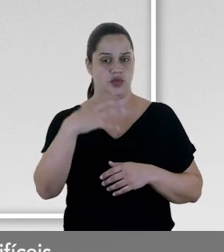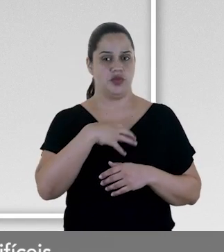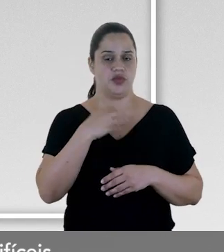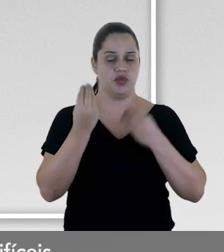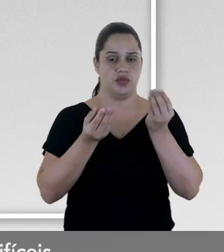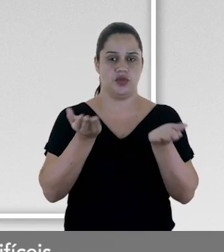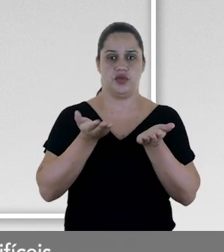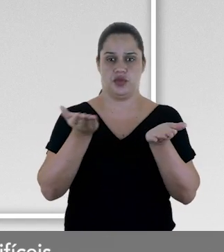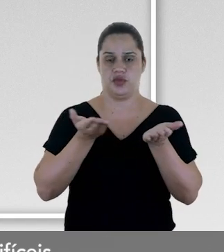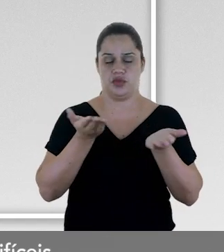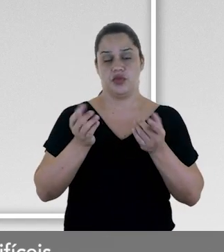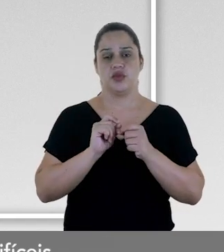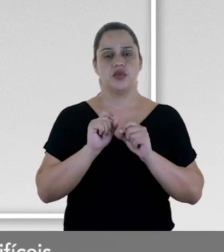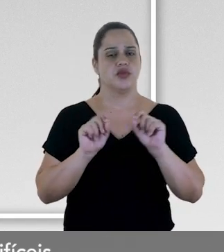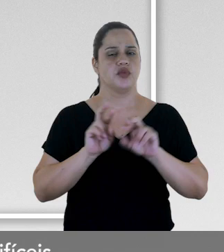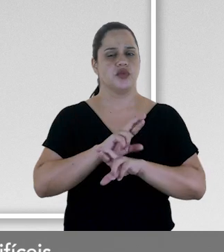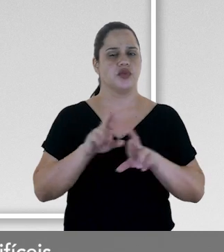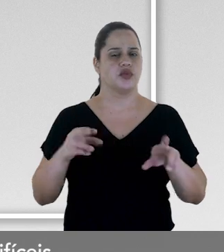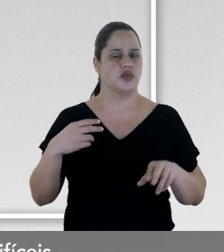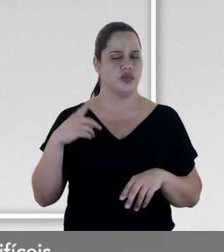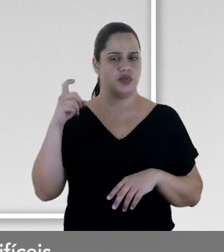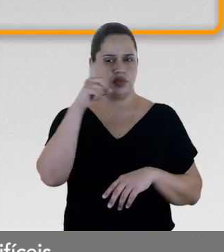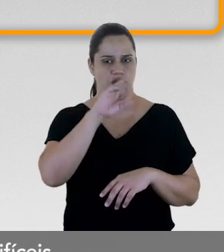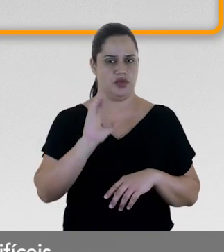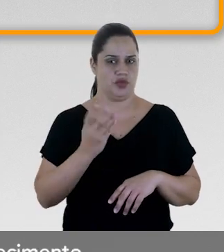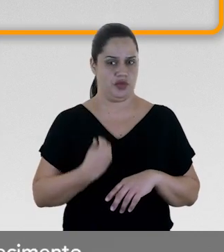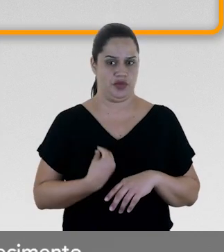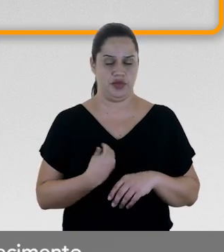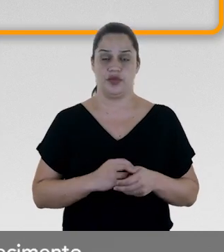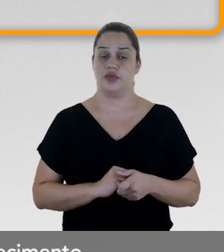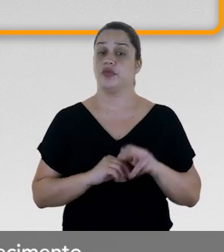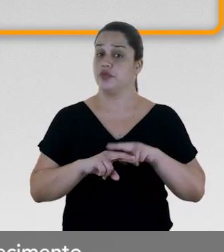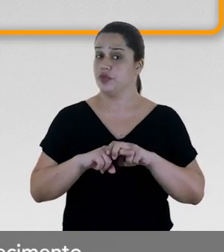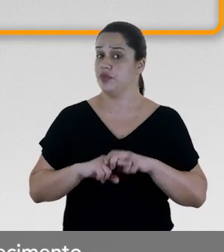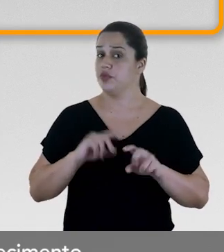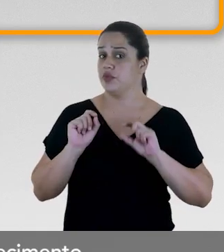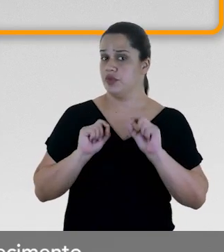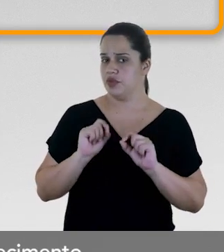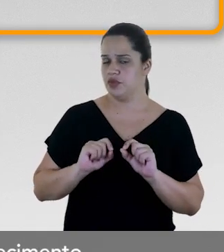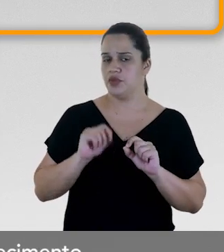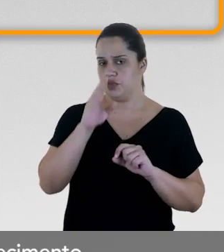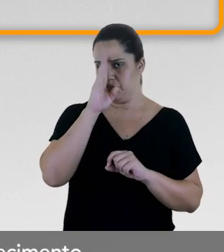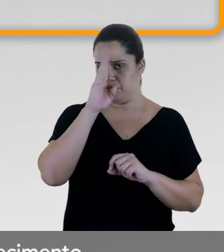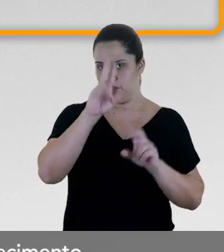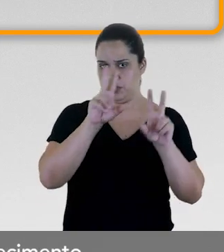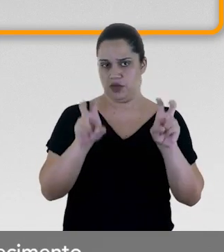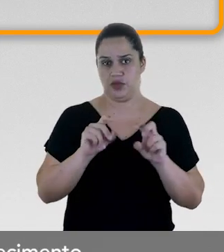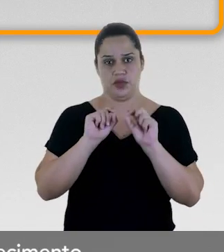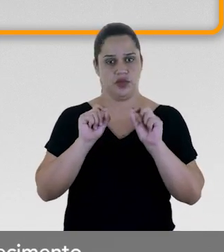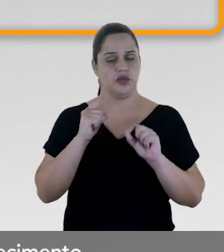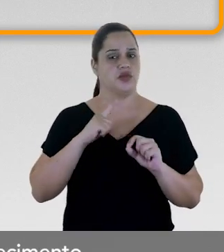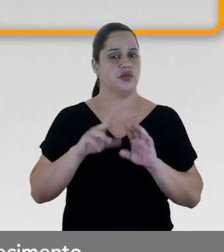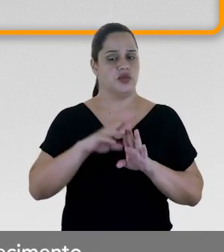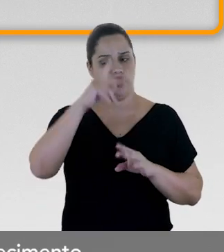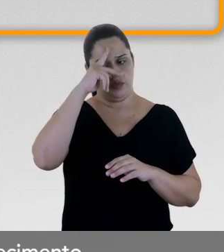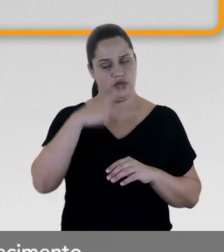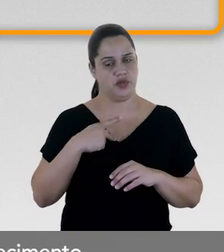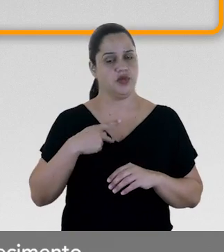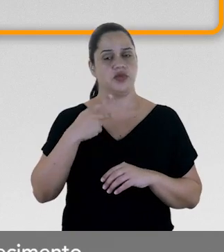forma como lida com situações difíceis. Por esse motivo, o tema central do livro é